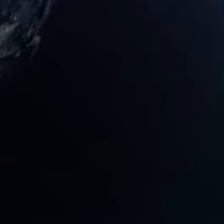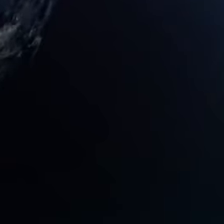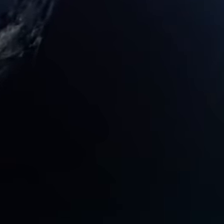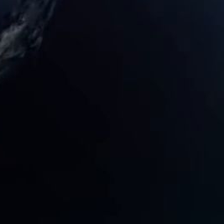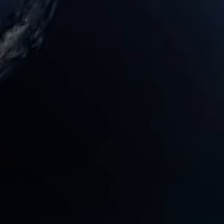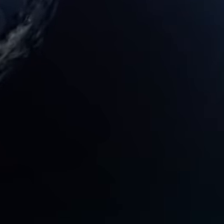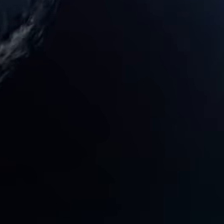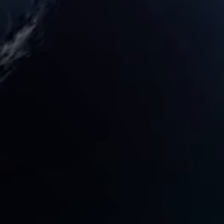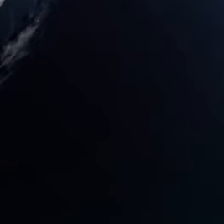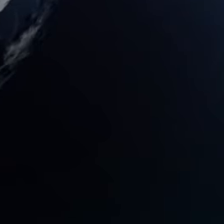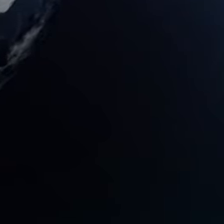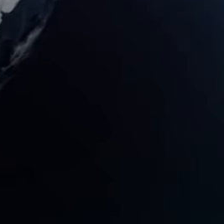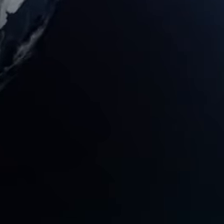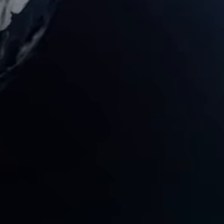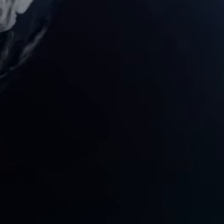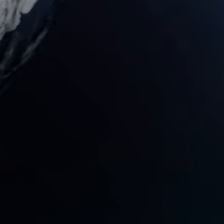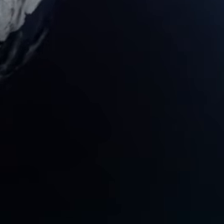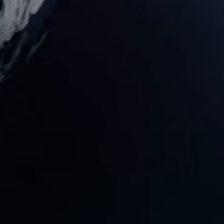Boa tarde.